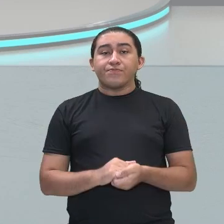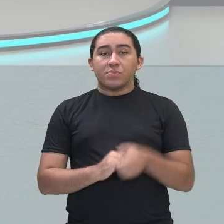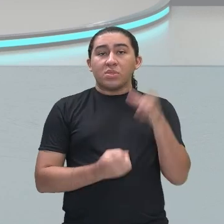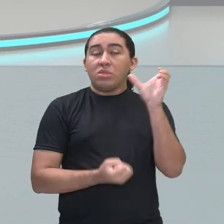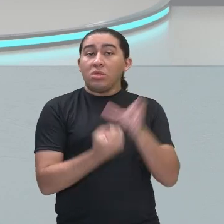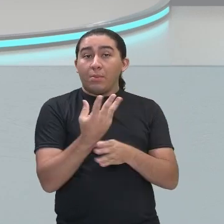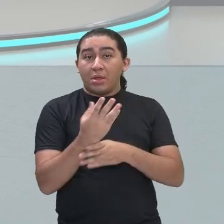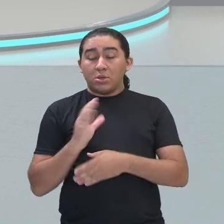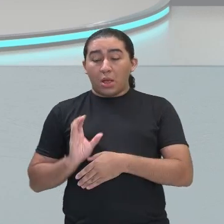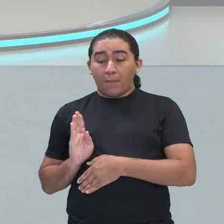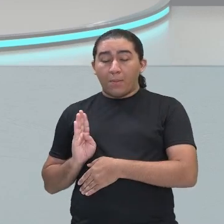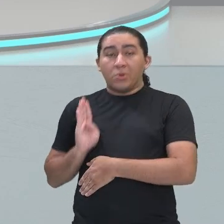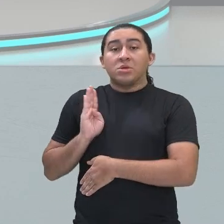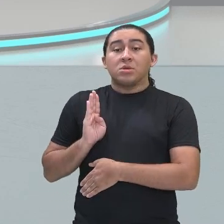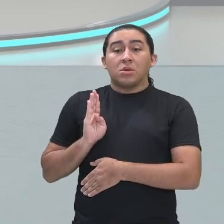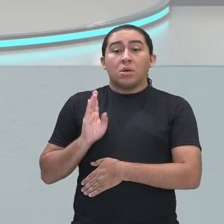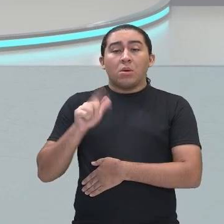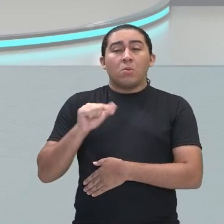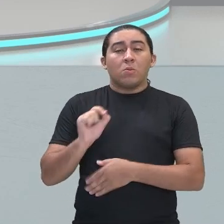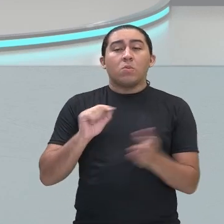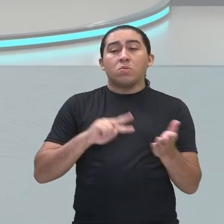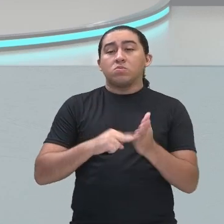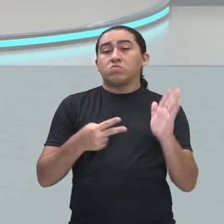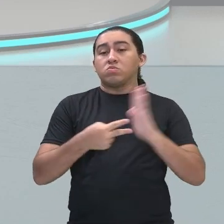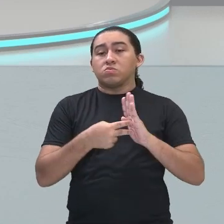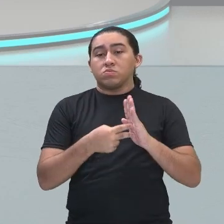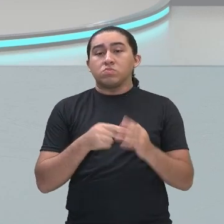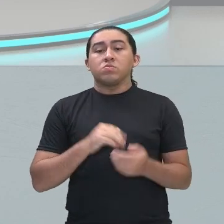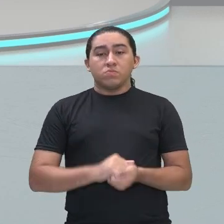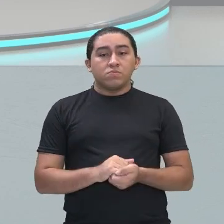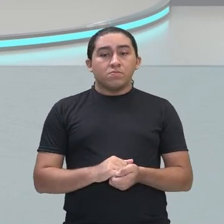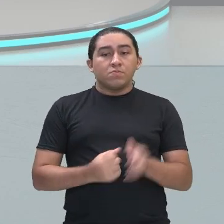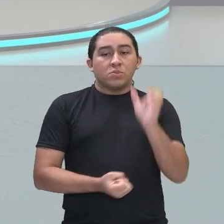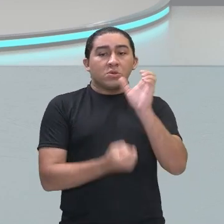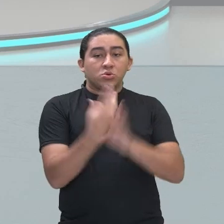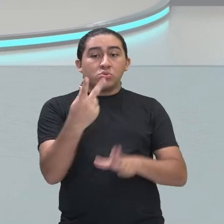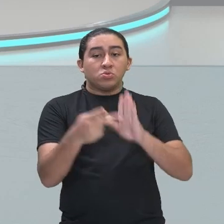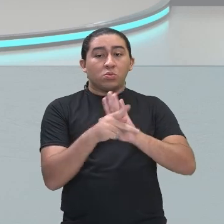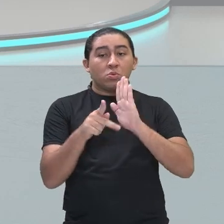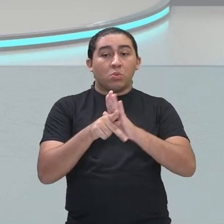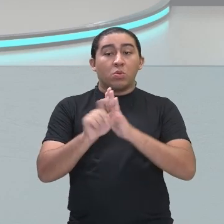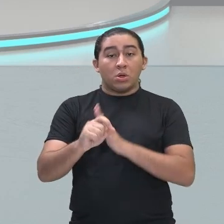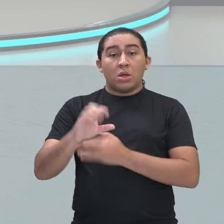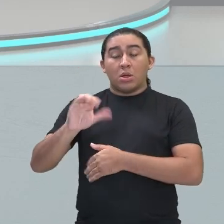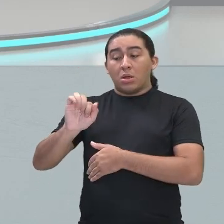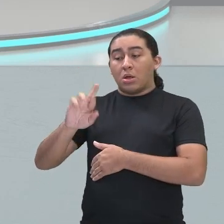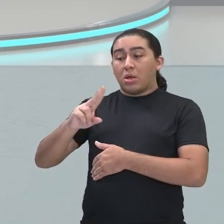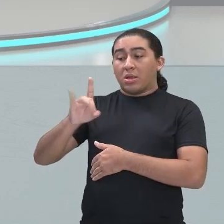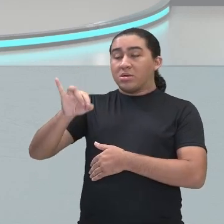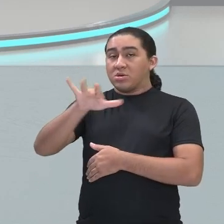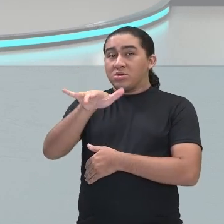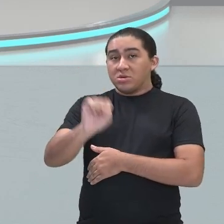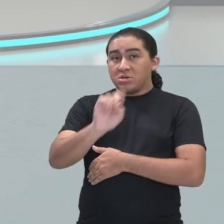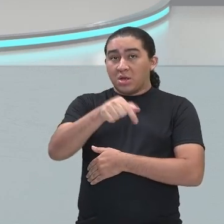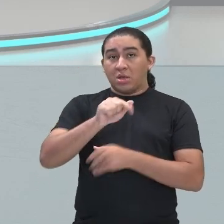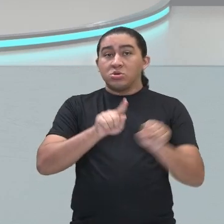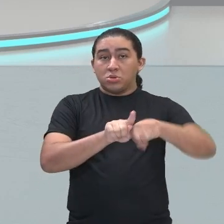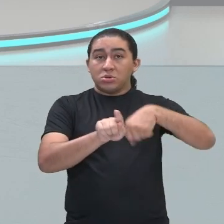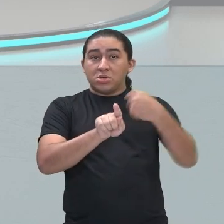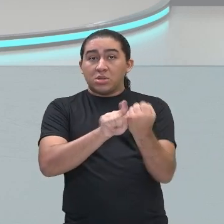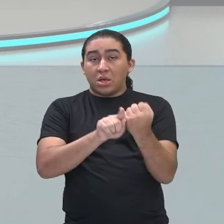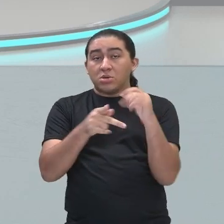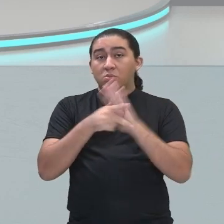ilustrada deu origem às arcádias. As arcádias eram as sociedades